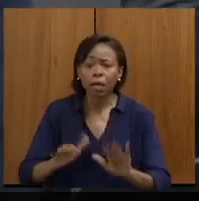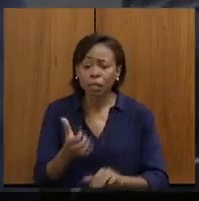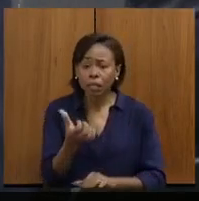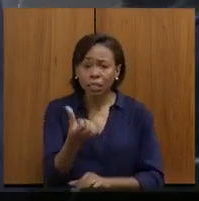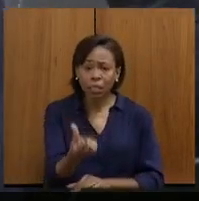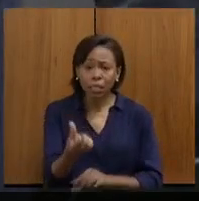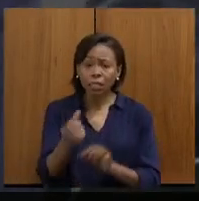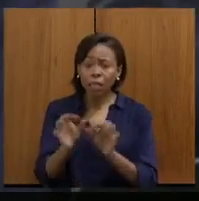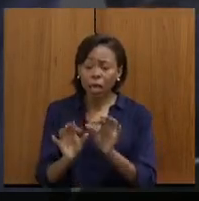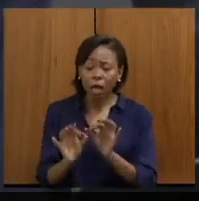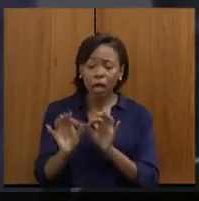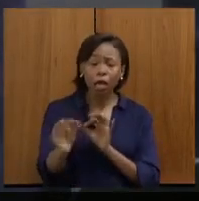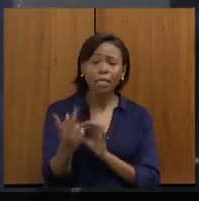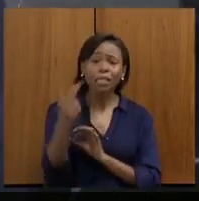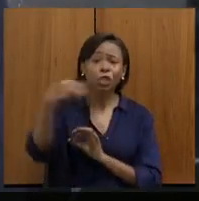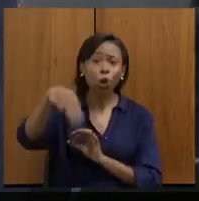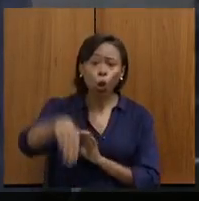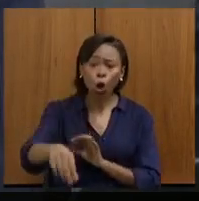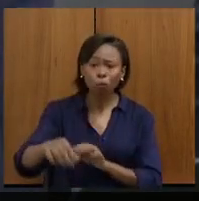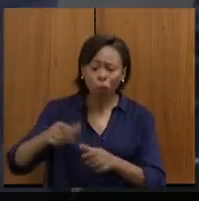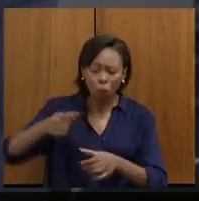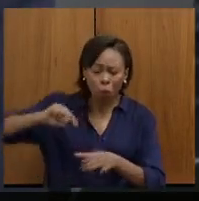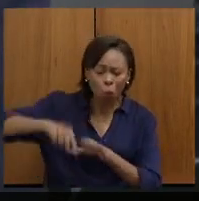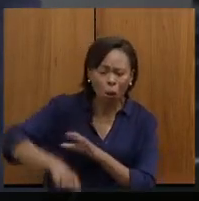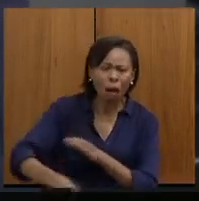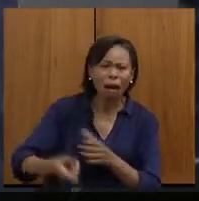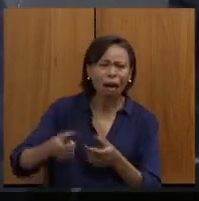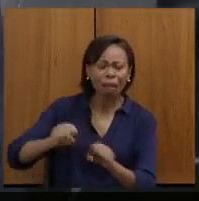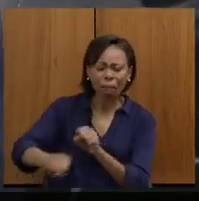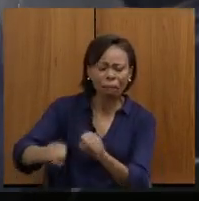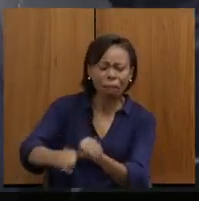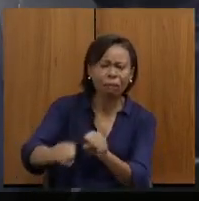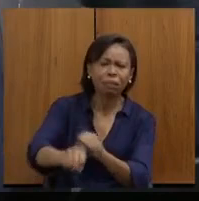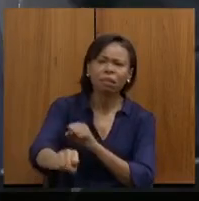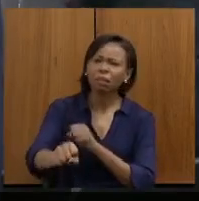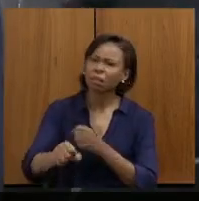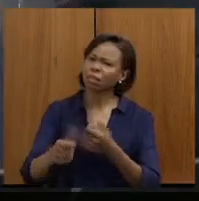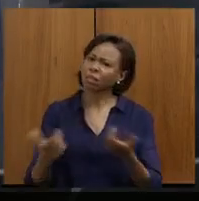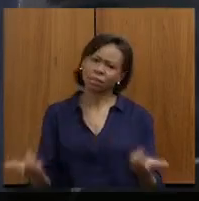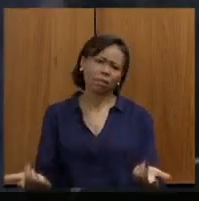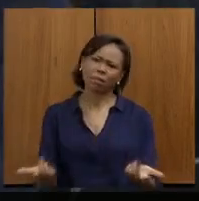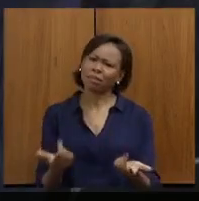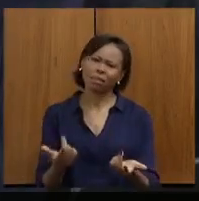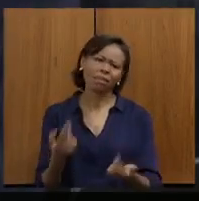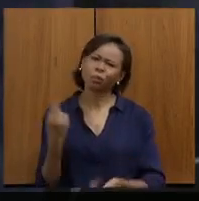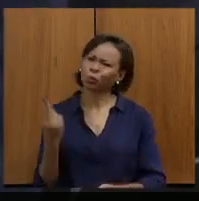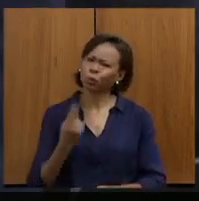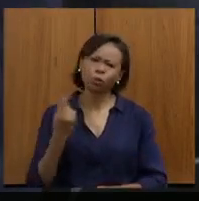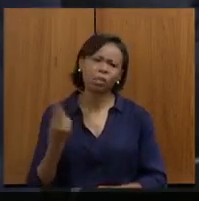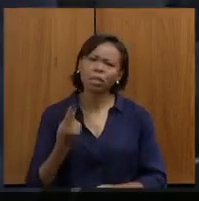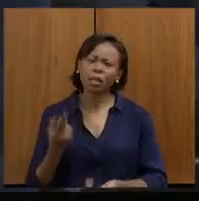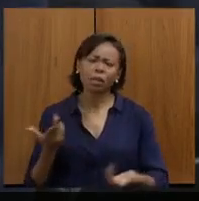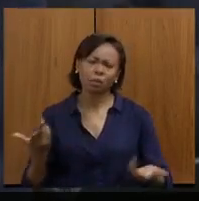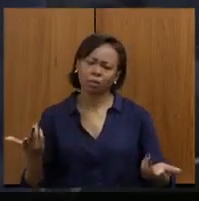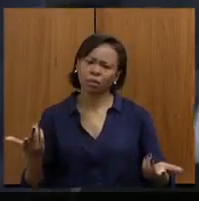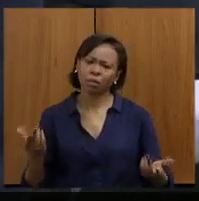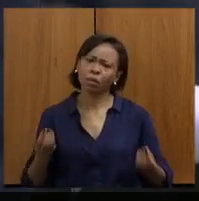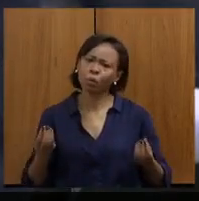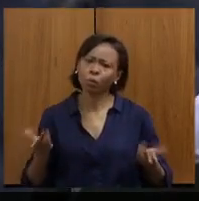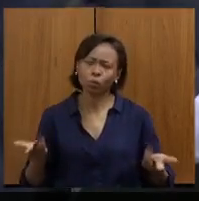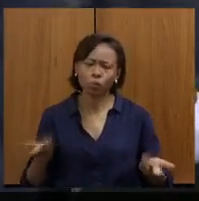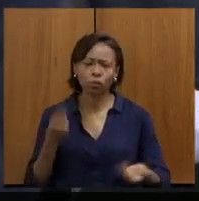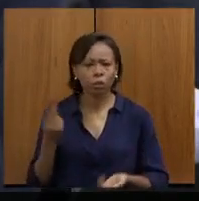engarrafamento, ponte estreita. Aí não dá, não é? E logo na minha cidade, aí também não, e